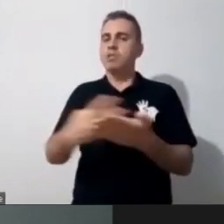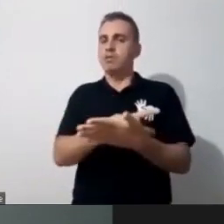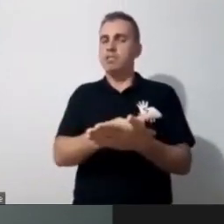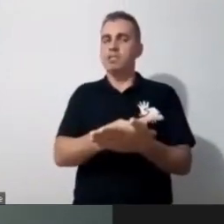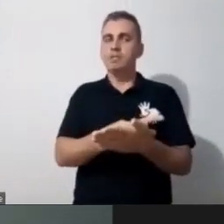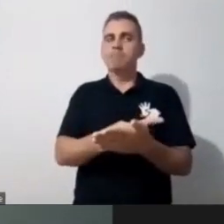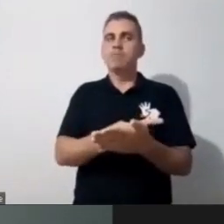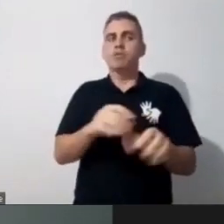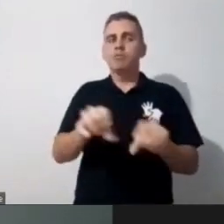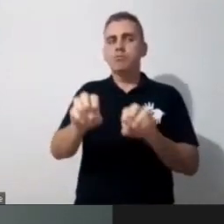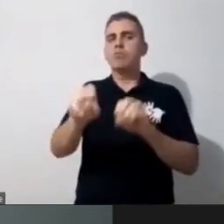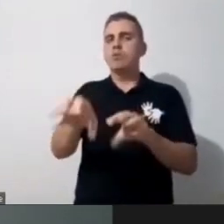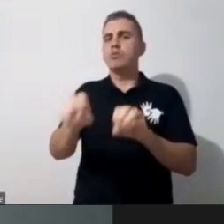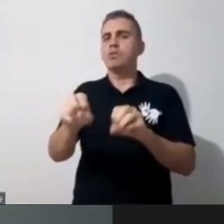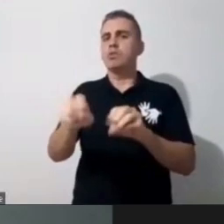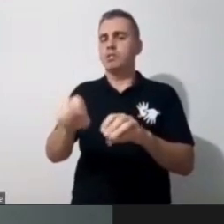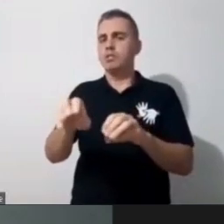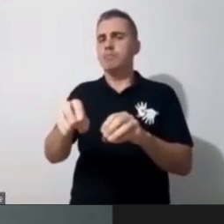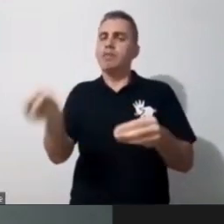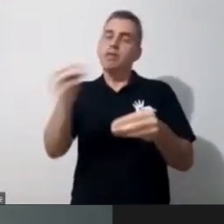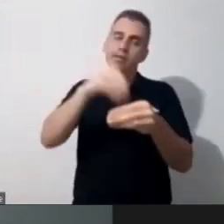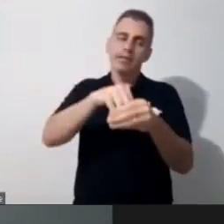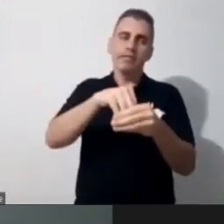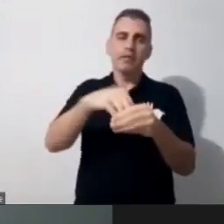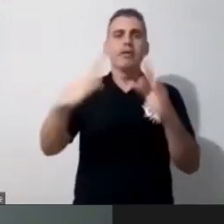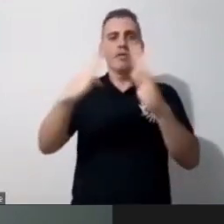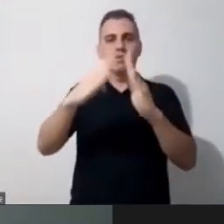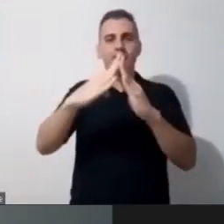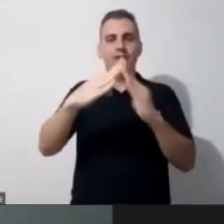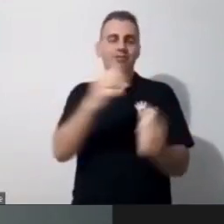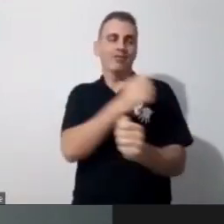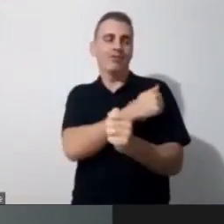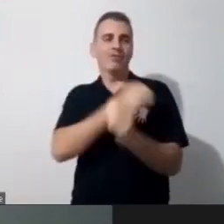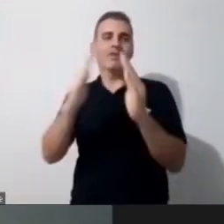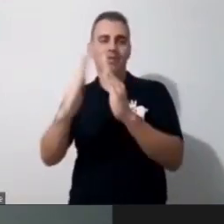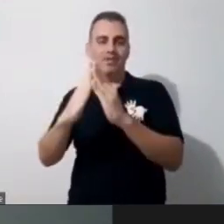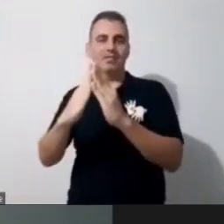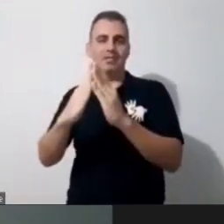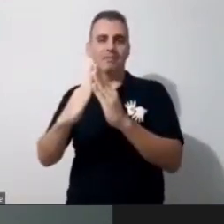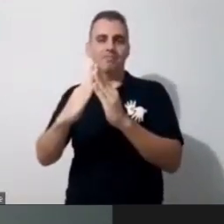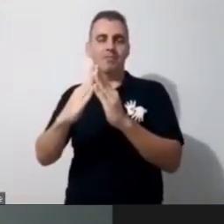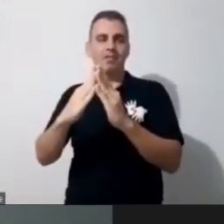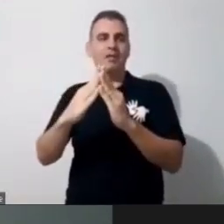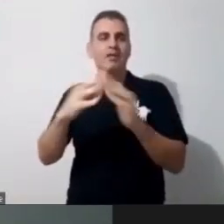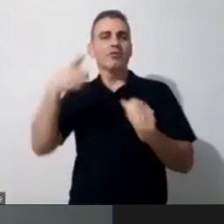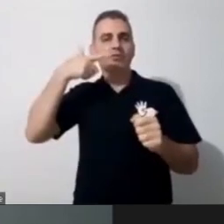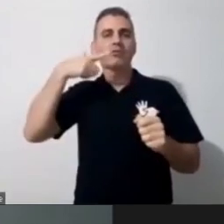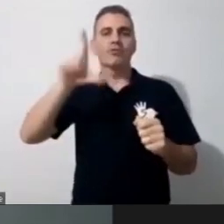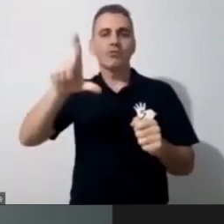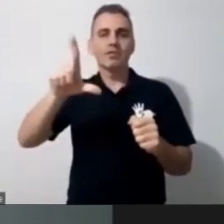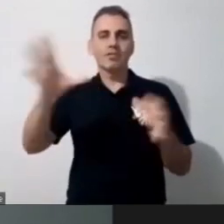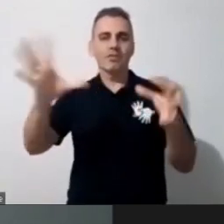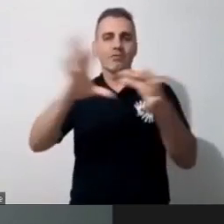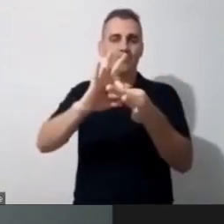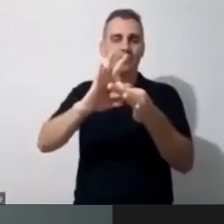educacional, né, dentro, eu na minha casa e o aluno na casa dele, e a gente conseguiu formar isso, então, isso, me provou que nada é